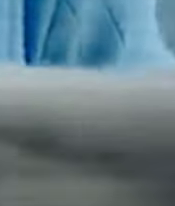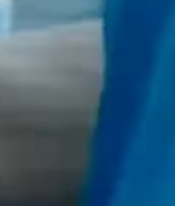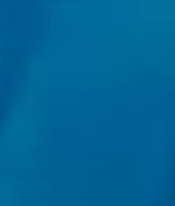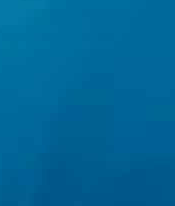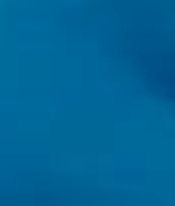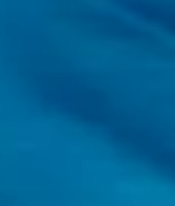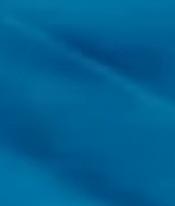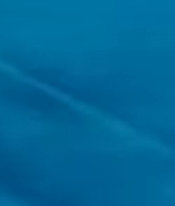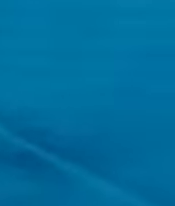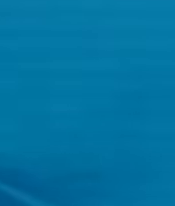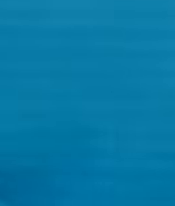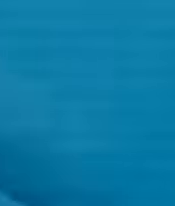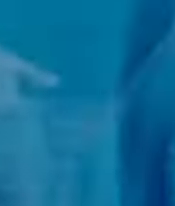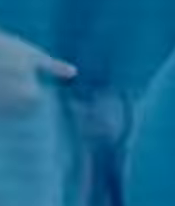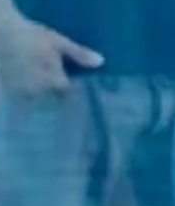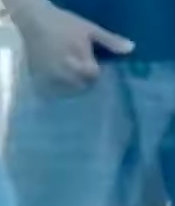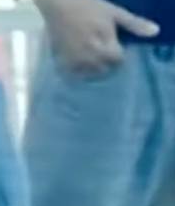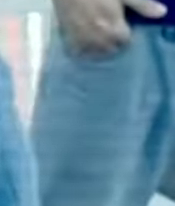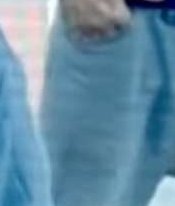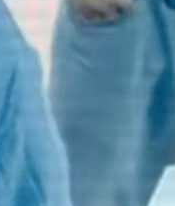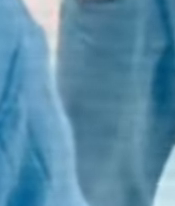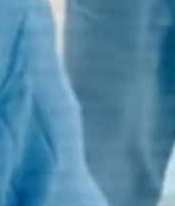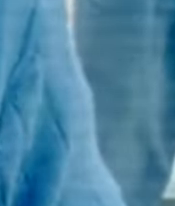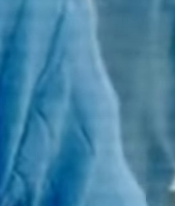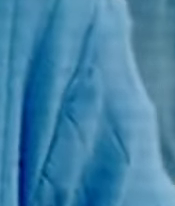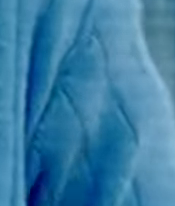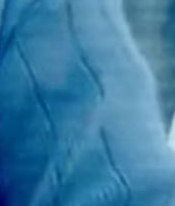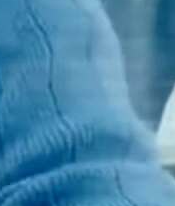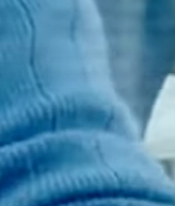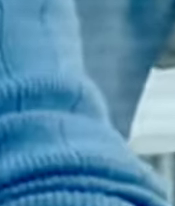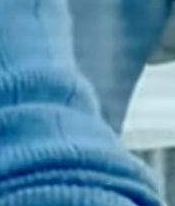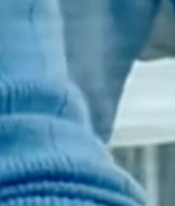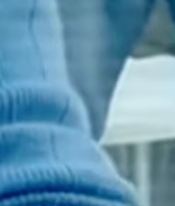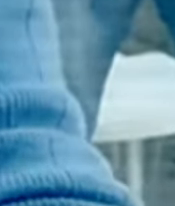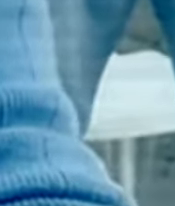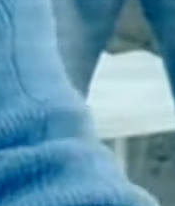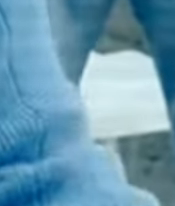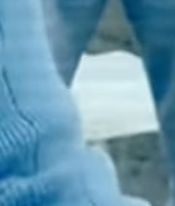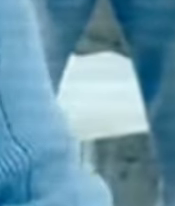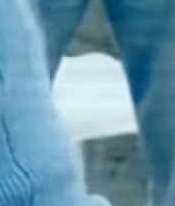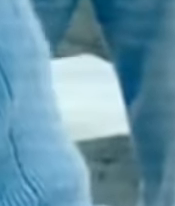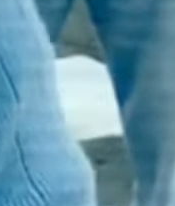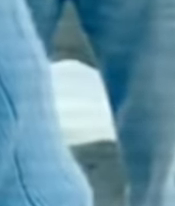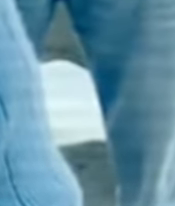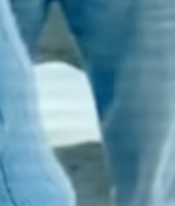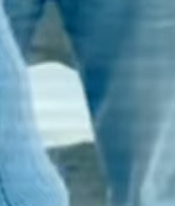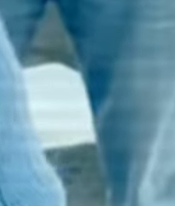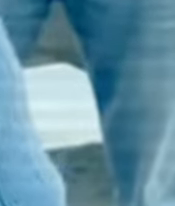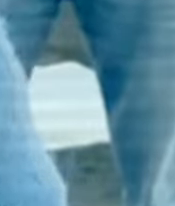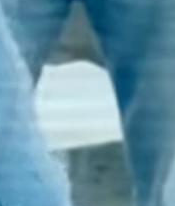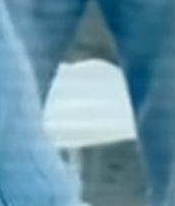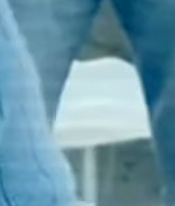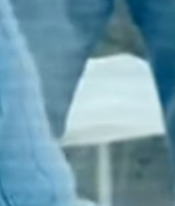online, como online? Online, é só pelo online. Meu filho e meu filho tem quase um mês que tá tentando online pra marcar. Colocar agendamento online, beleza,